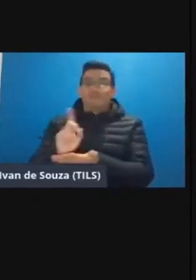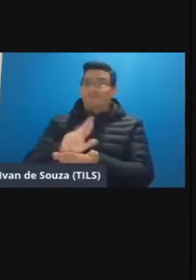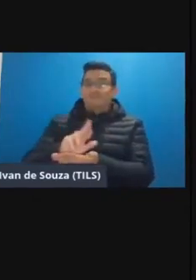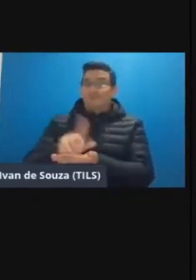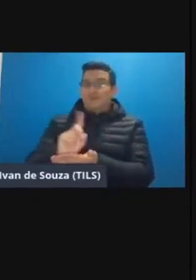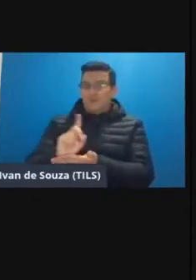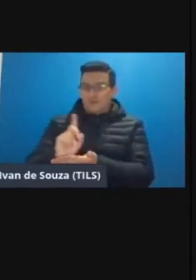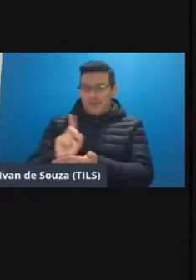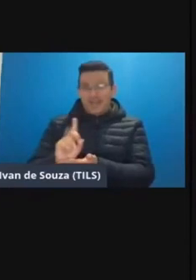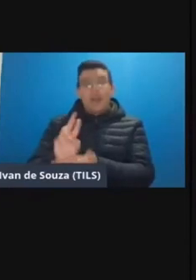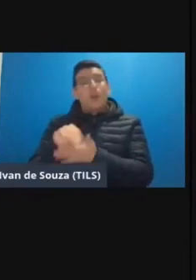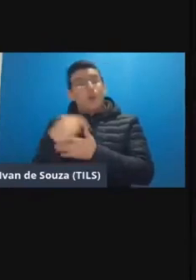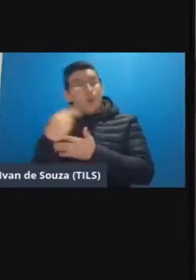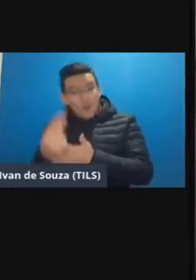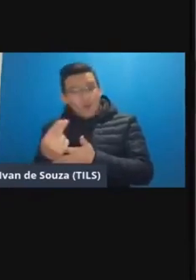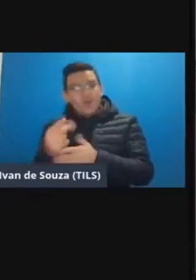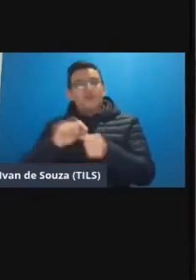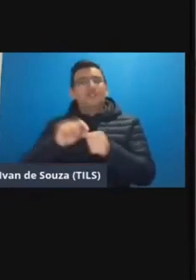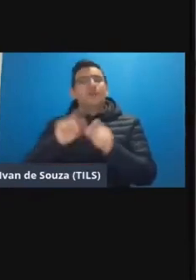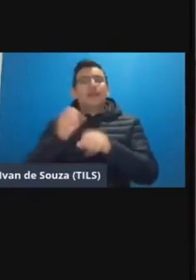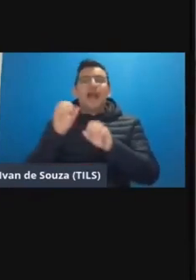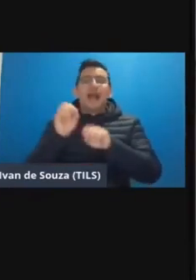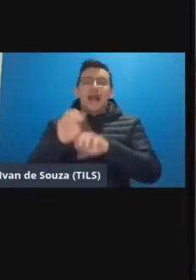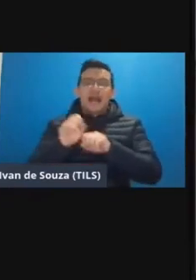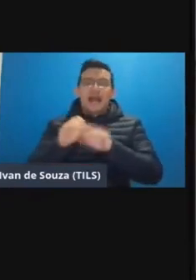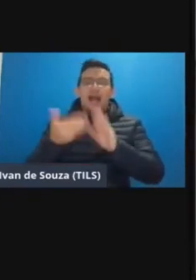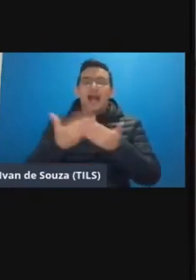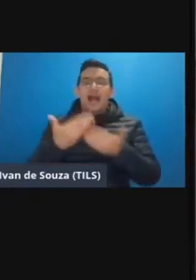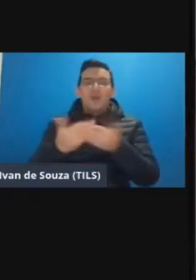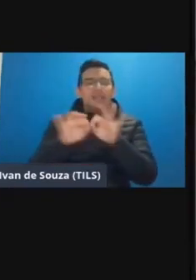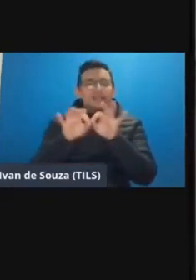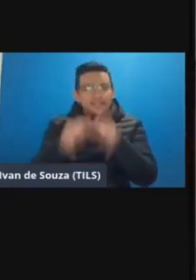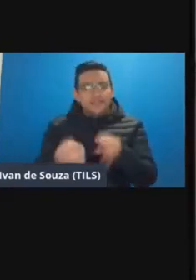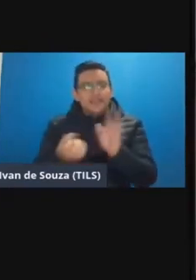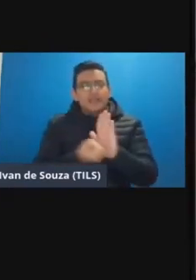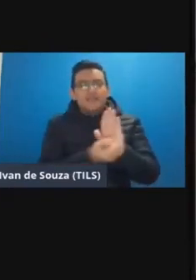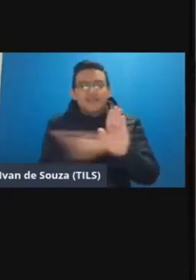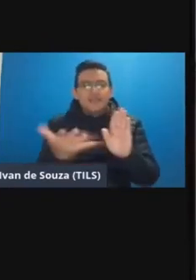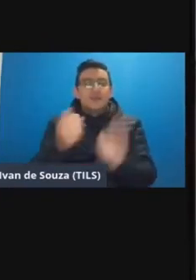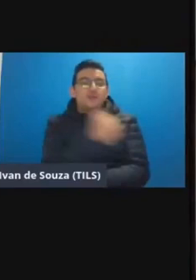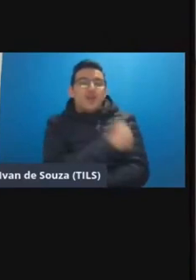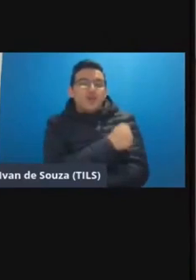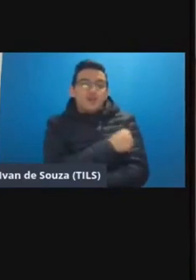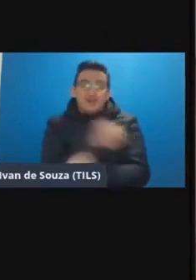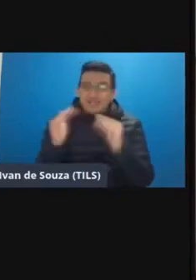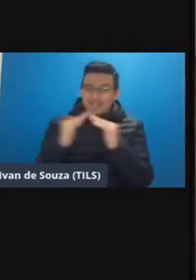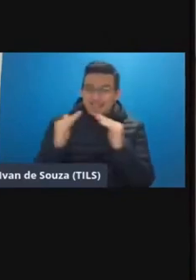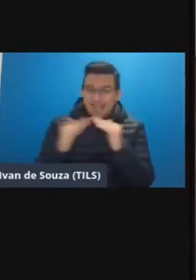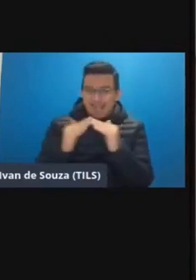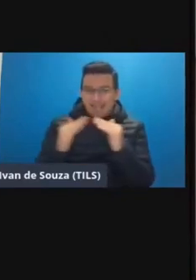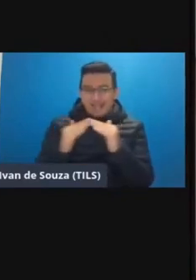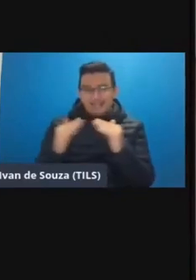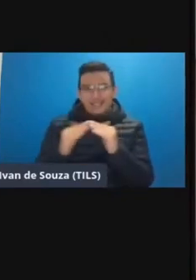ainda fazer a transmissão de aula pura e simples né é para o estudante em casa eu